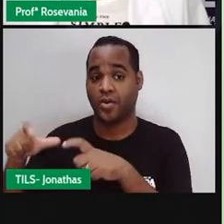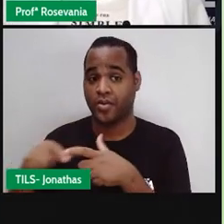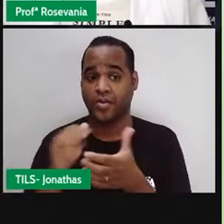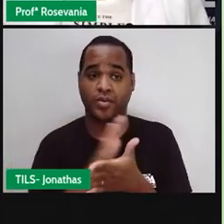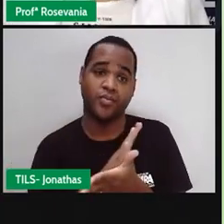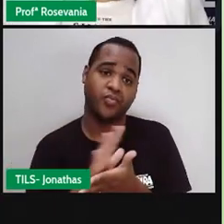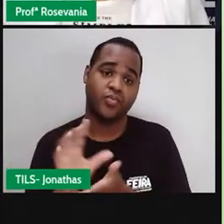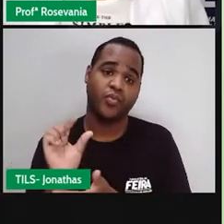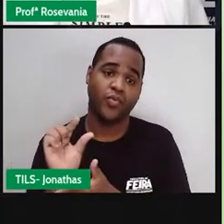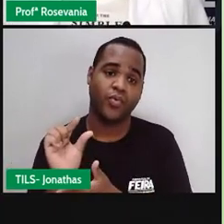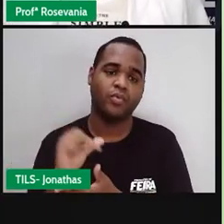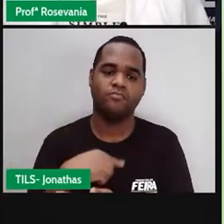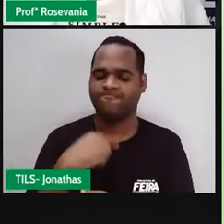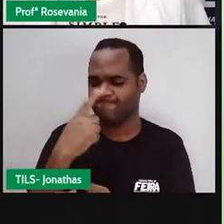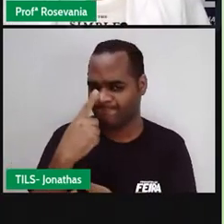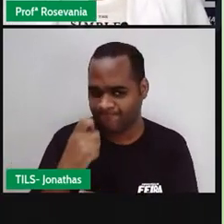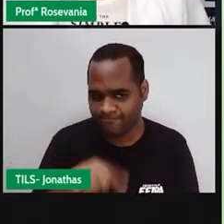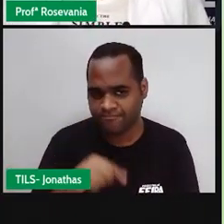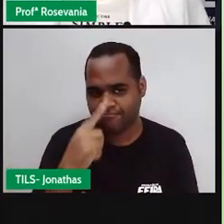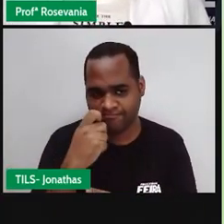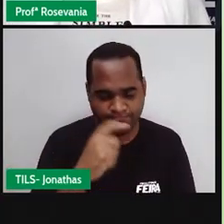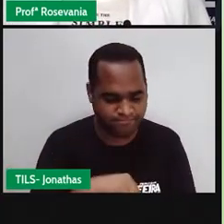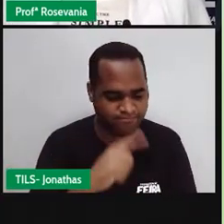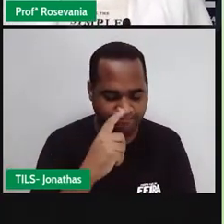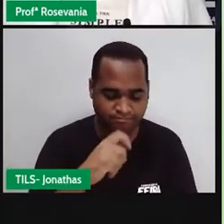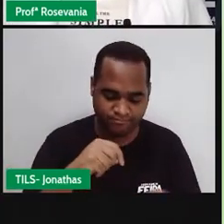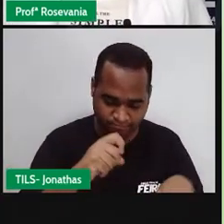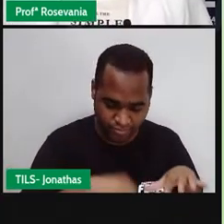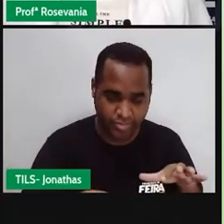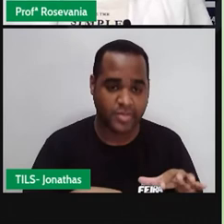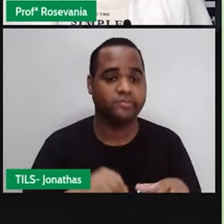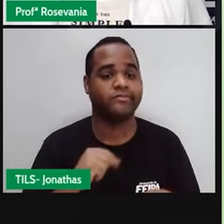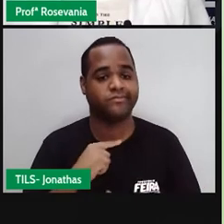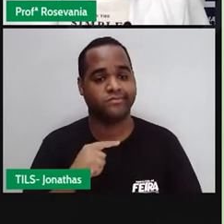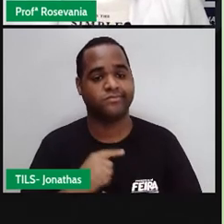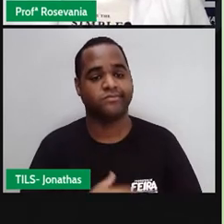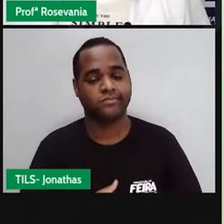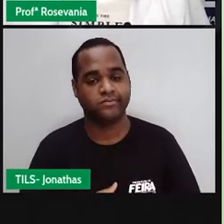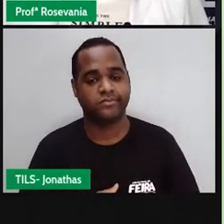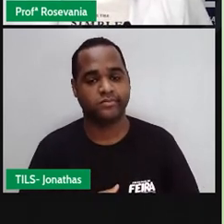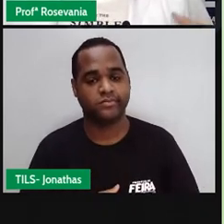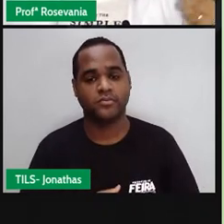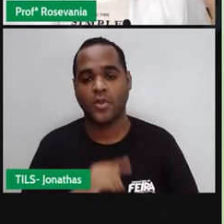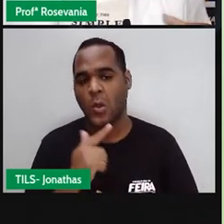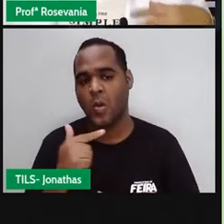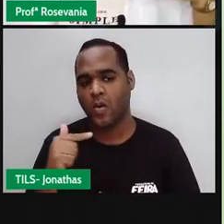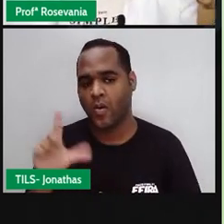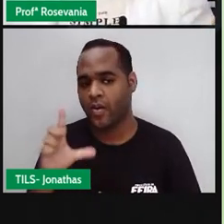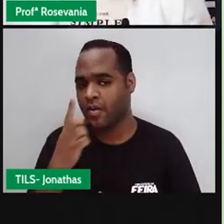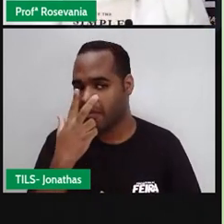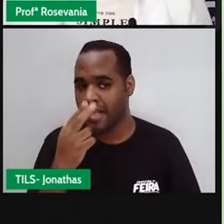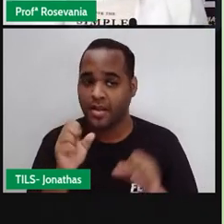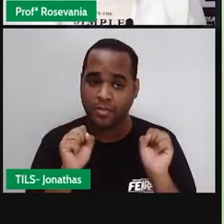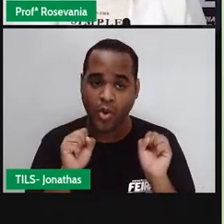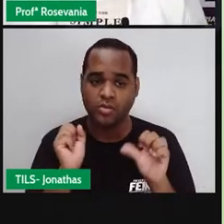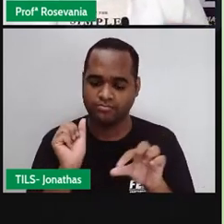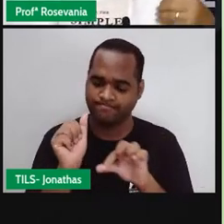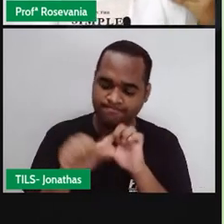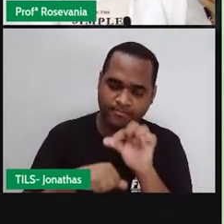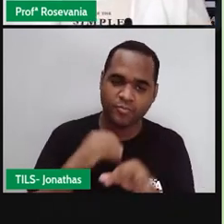gente joga muito lixo no lixo ainda, né? Não são os rejeitos, ou seja, são coisas que poderiam ser